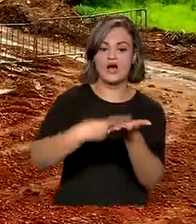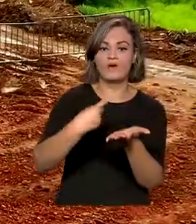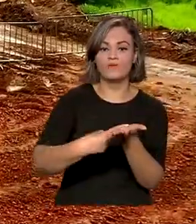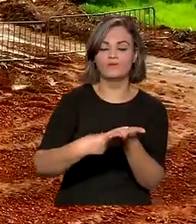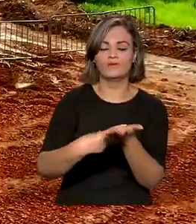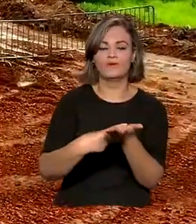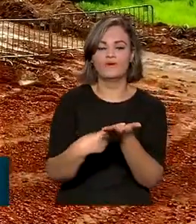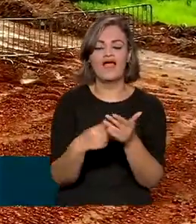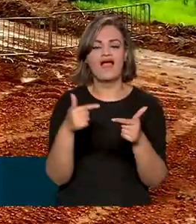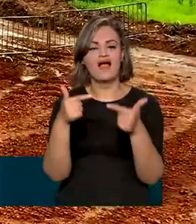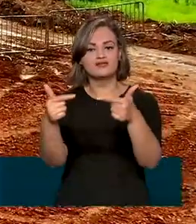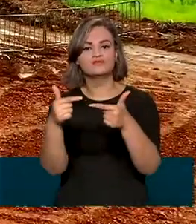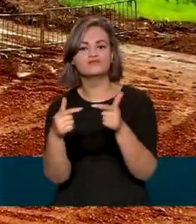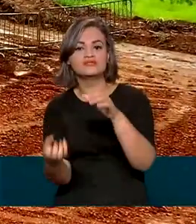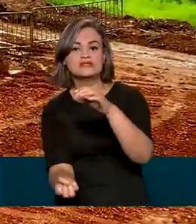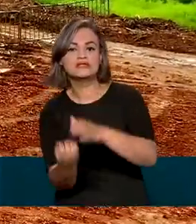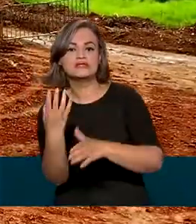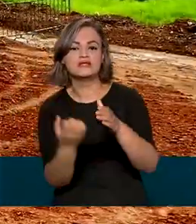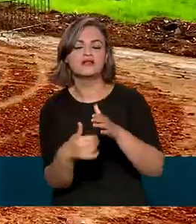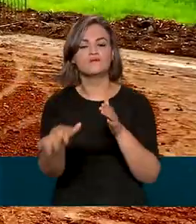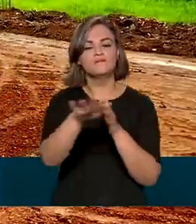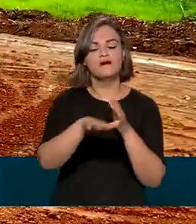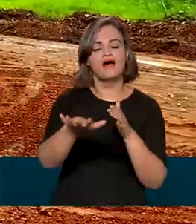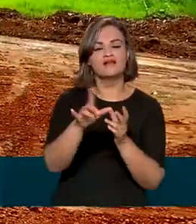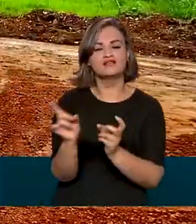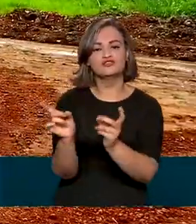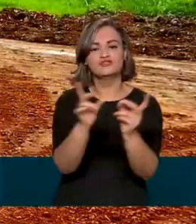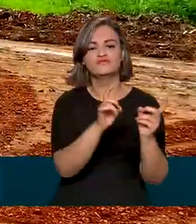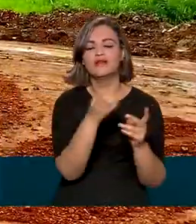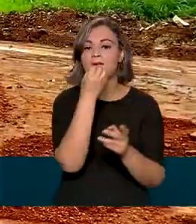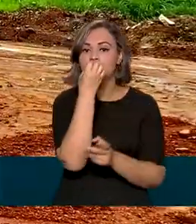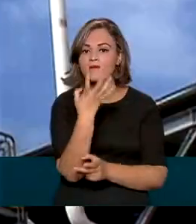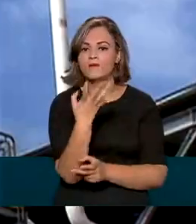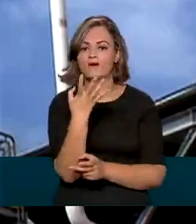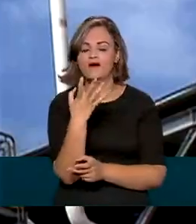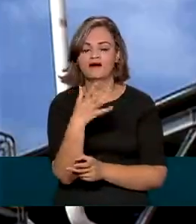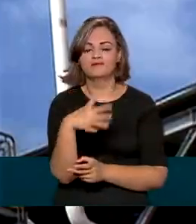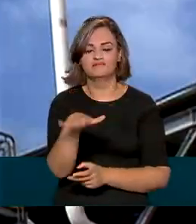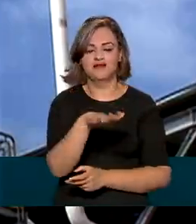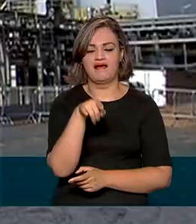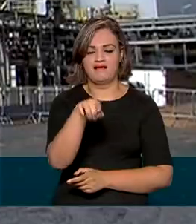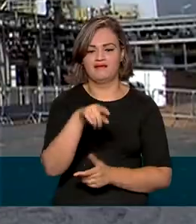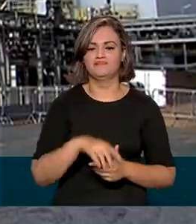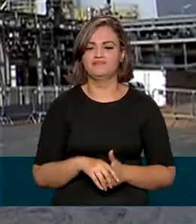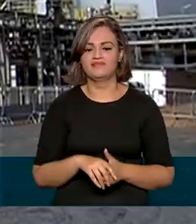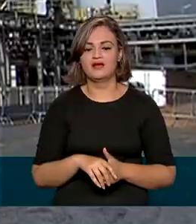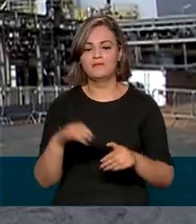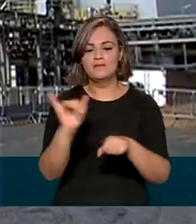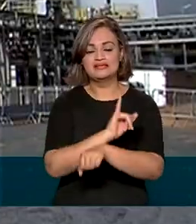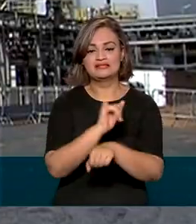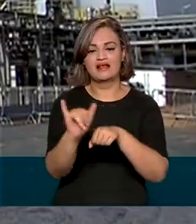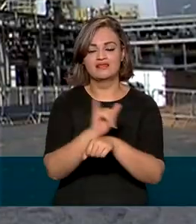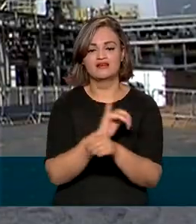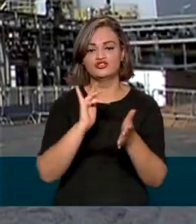início a ações que visam criar um ambiente de negócios favorável para o setor. Uma ferramenta digital vai indicar as